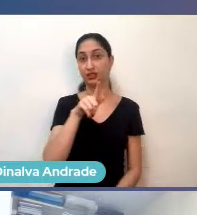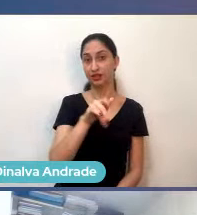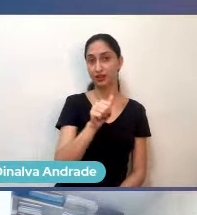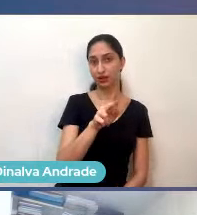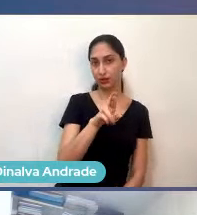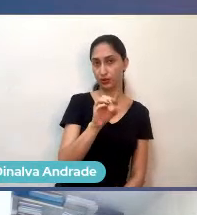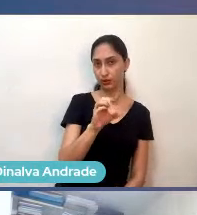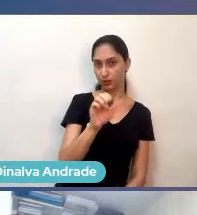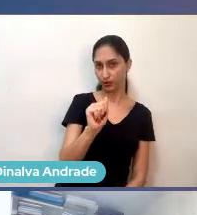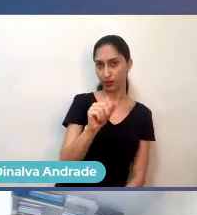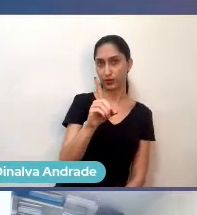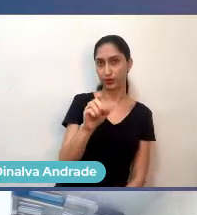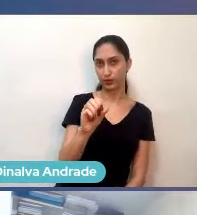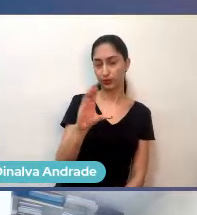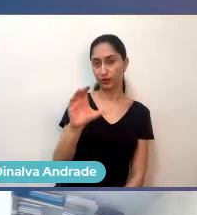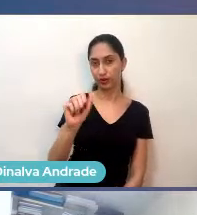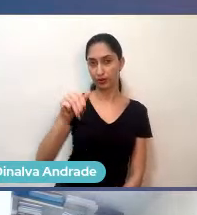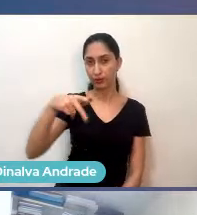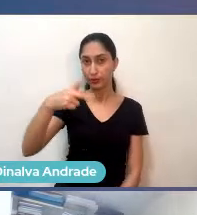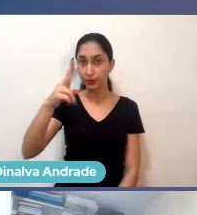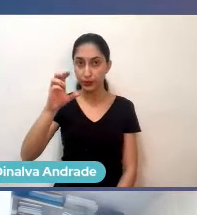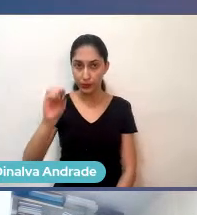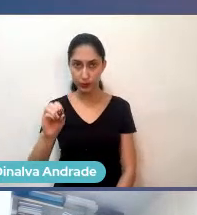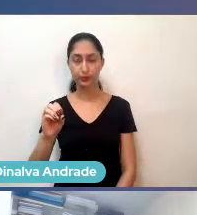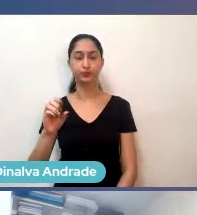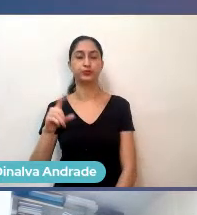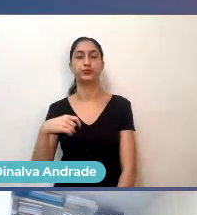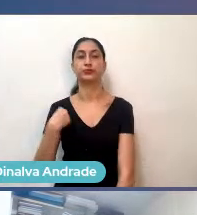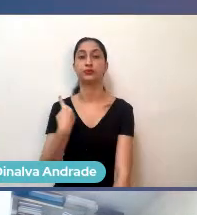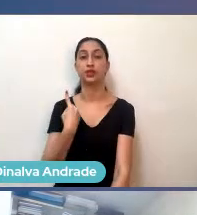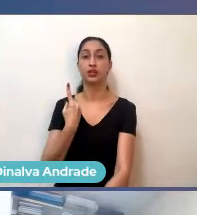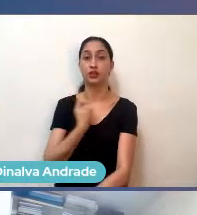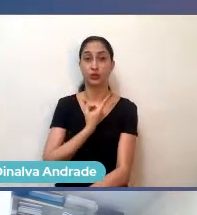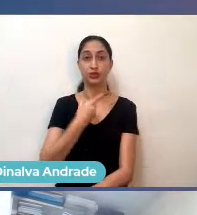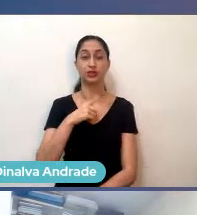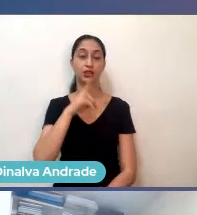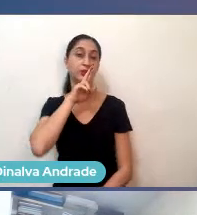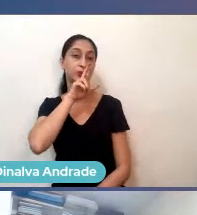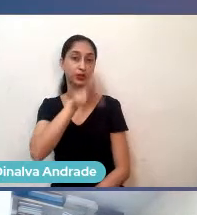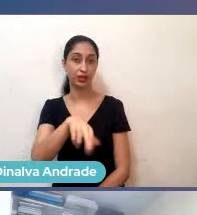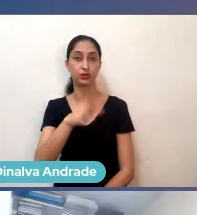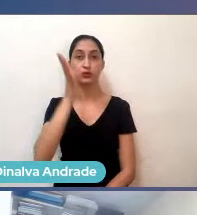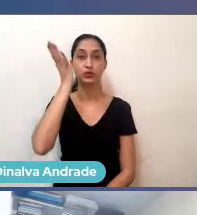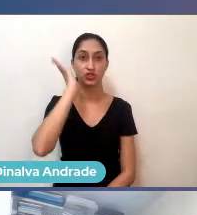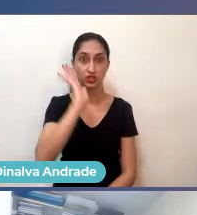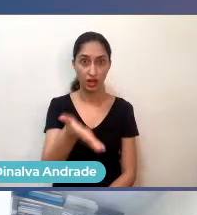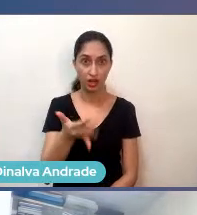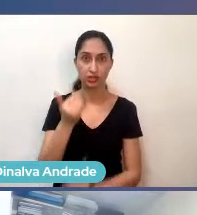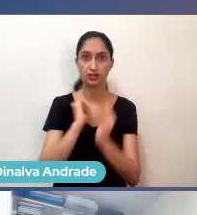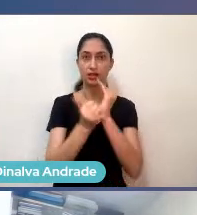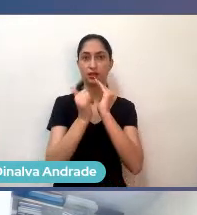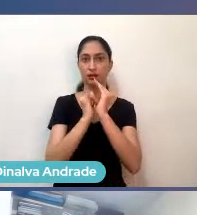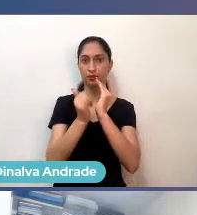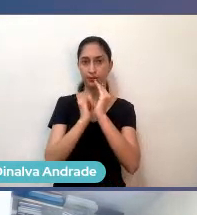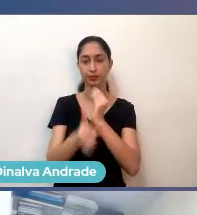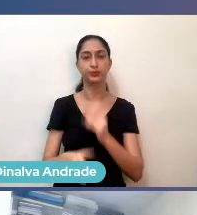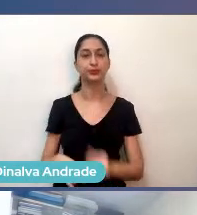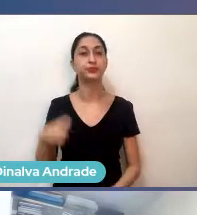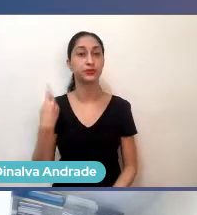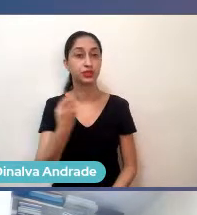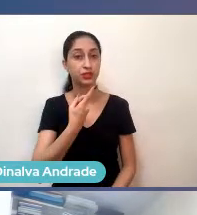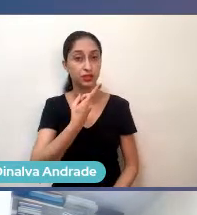mais novinhas, mas bastante atuante, já tem grandes resultados aí de startups. Temos a